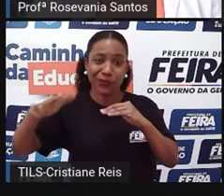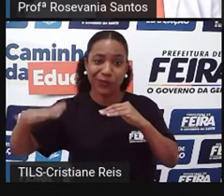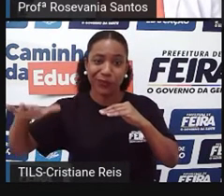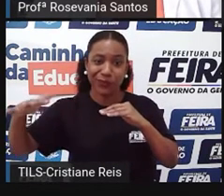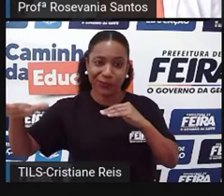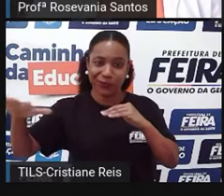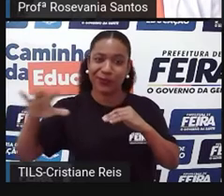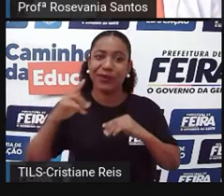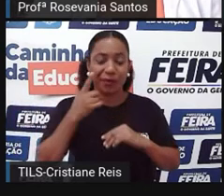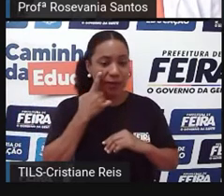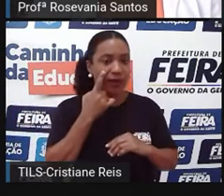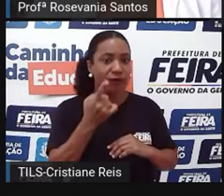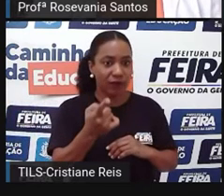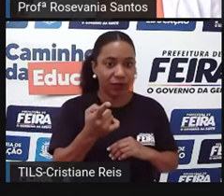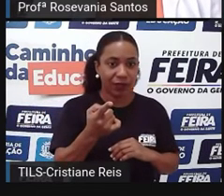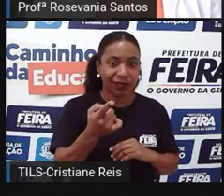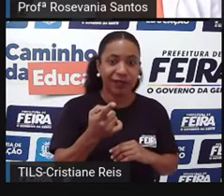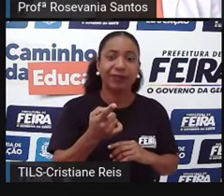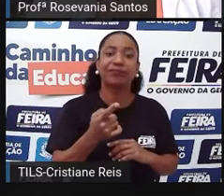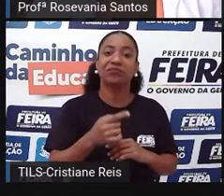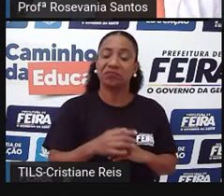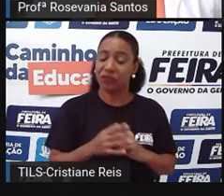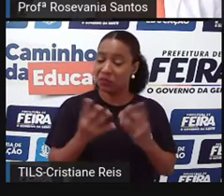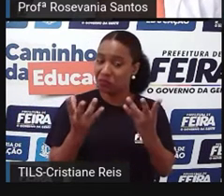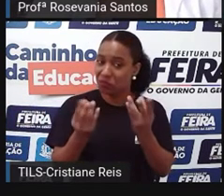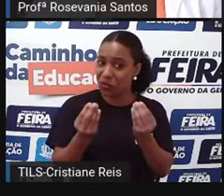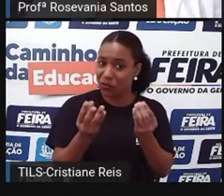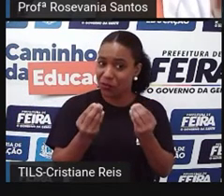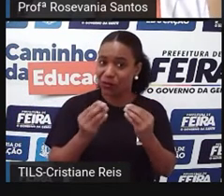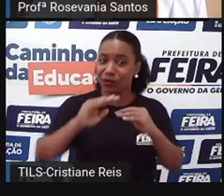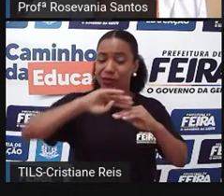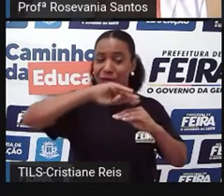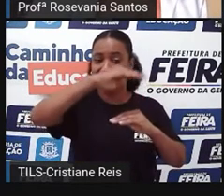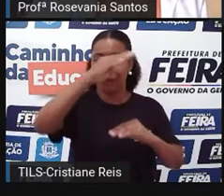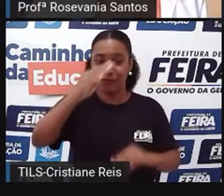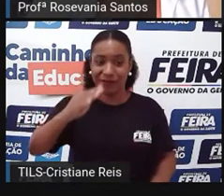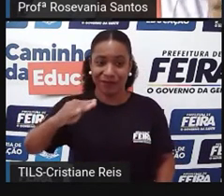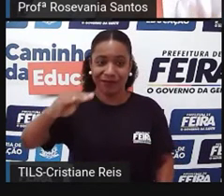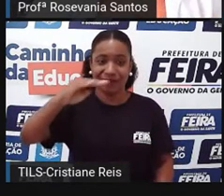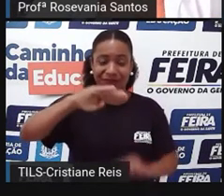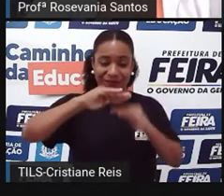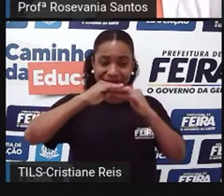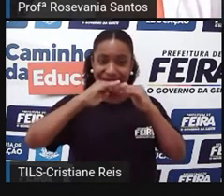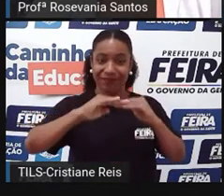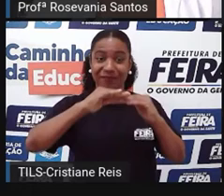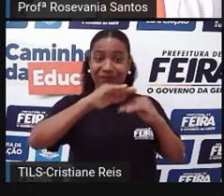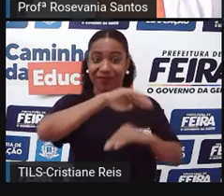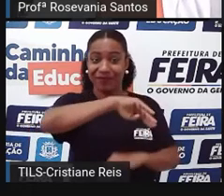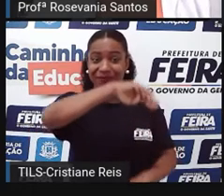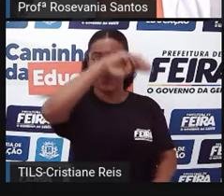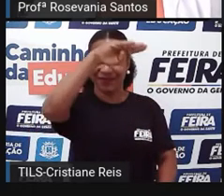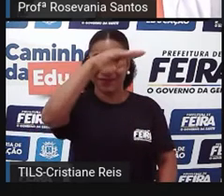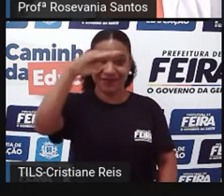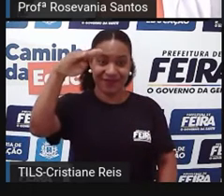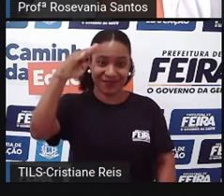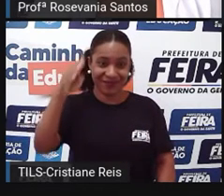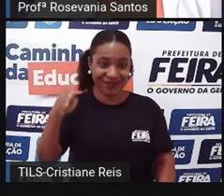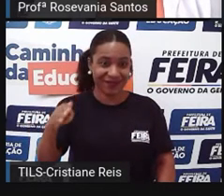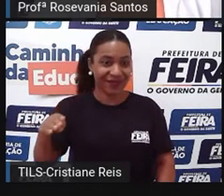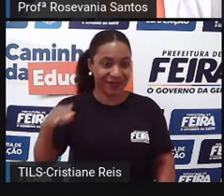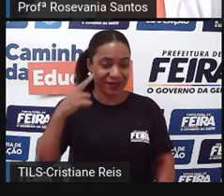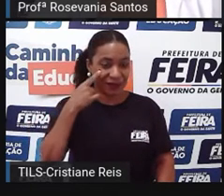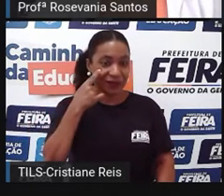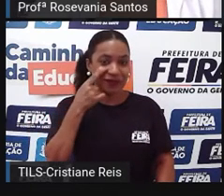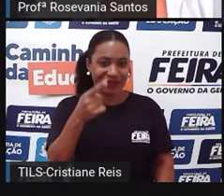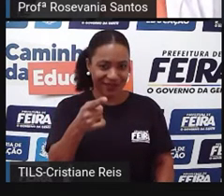né, que ele classificou como planaltos. Não são altos planaltos, mas são baixos planaltos. É tanto que no mapa altimétrico,